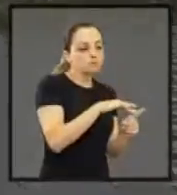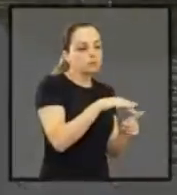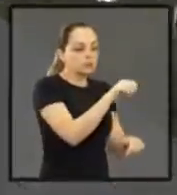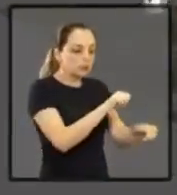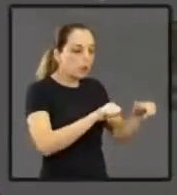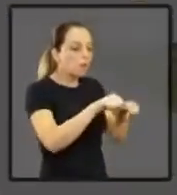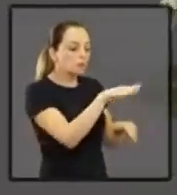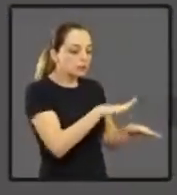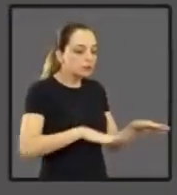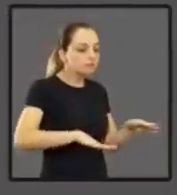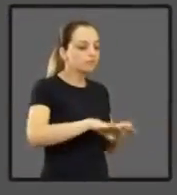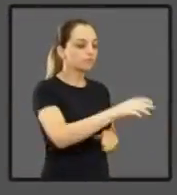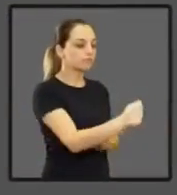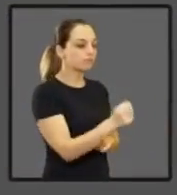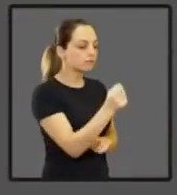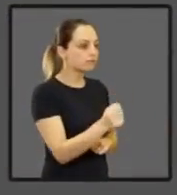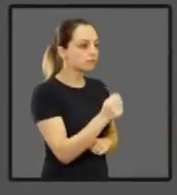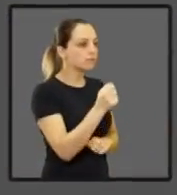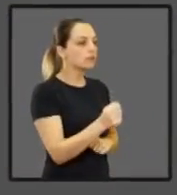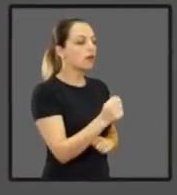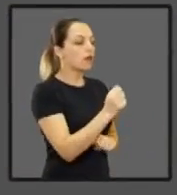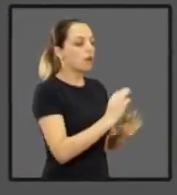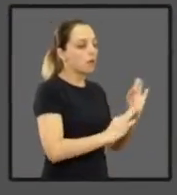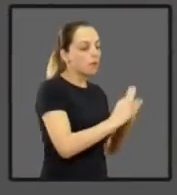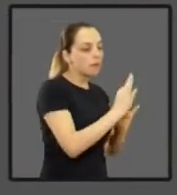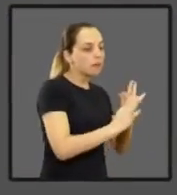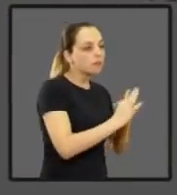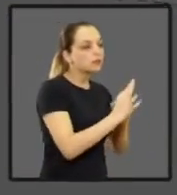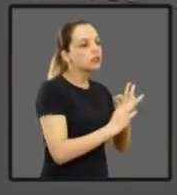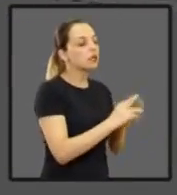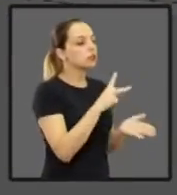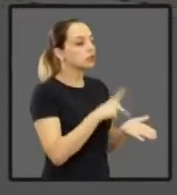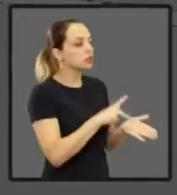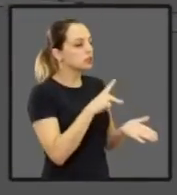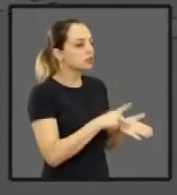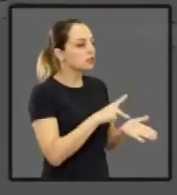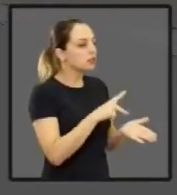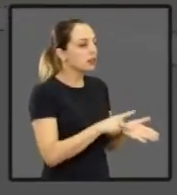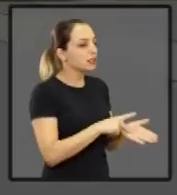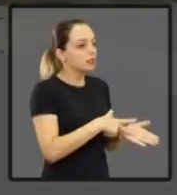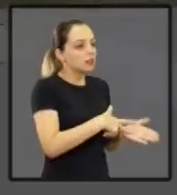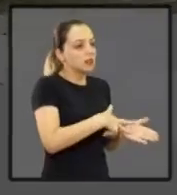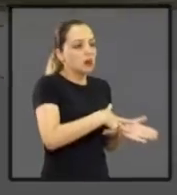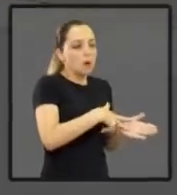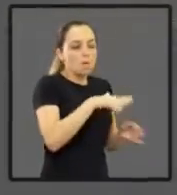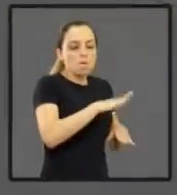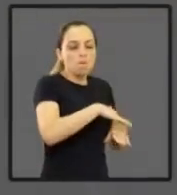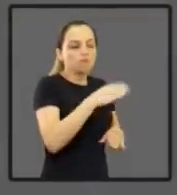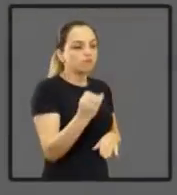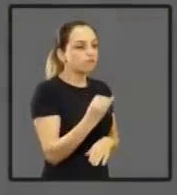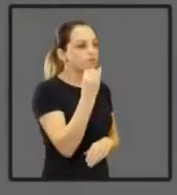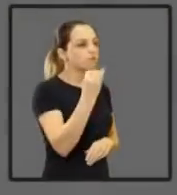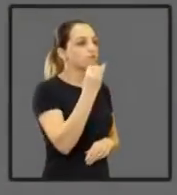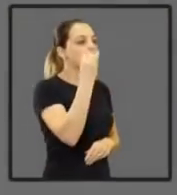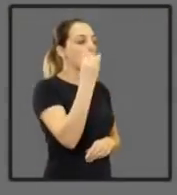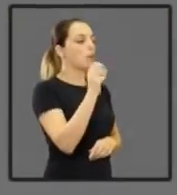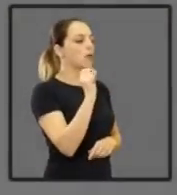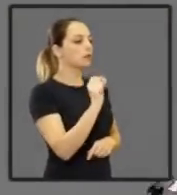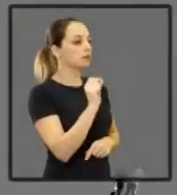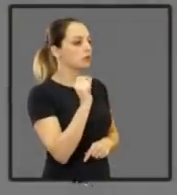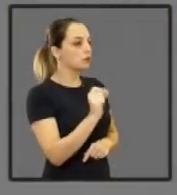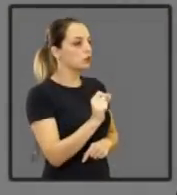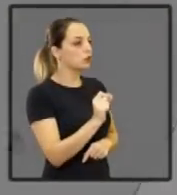cidade de Araraquara, esse projeto é um dos mais importantes projetos no que diz